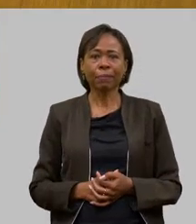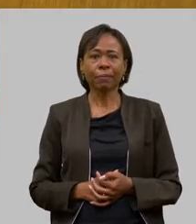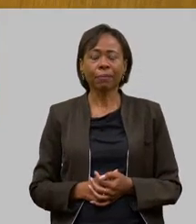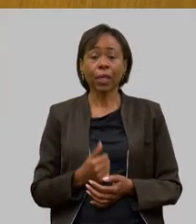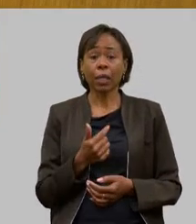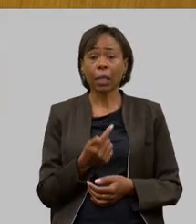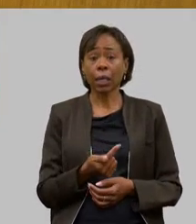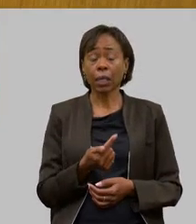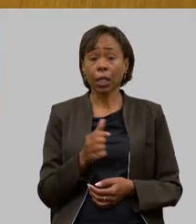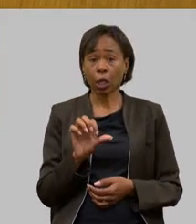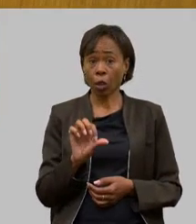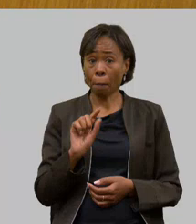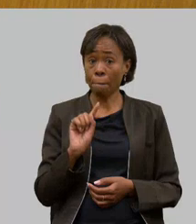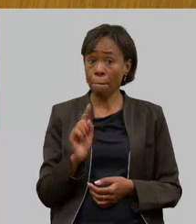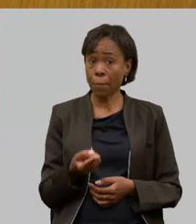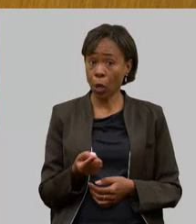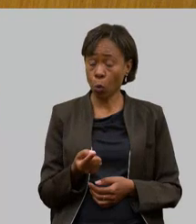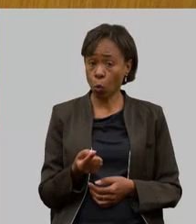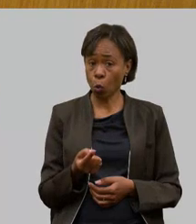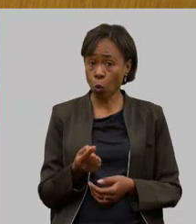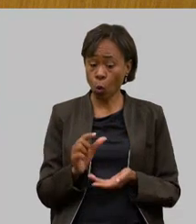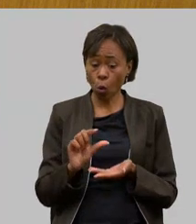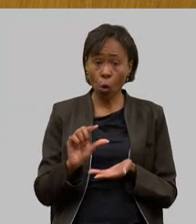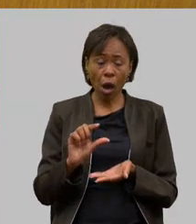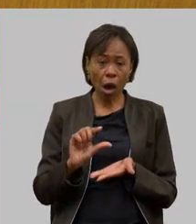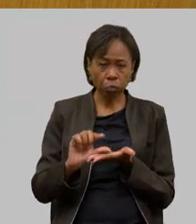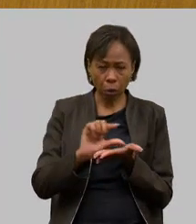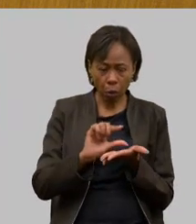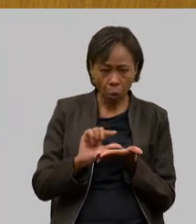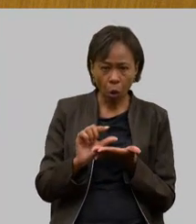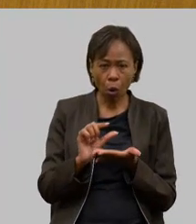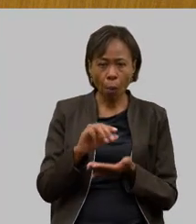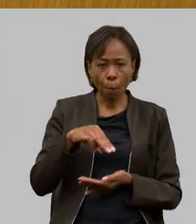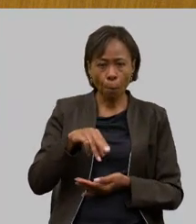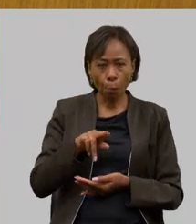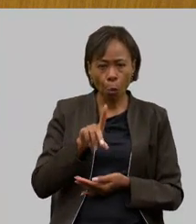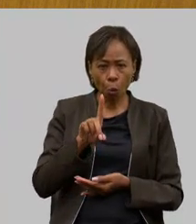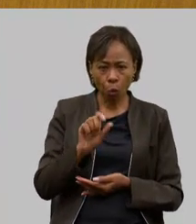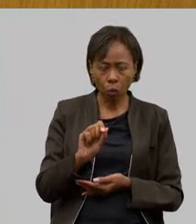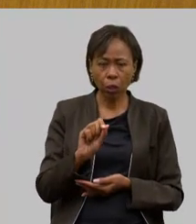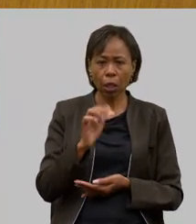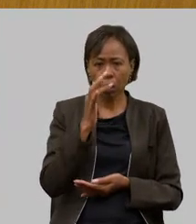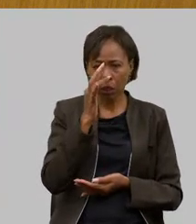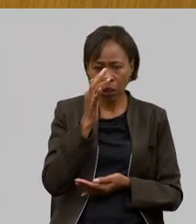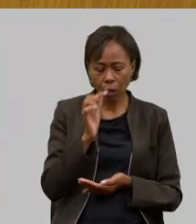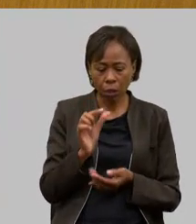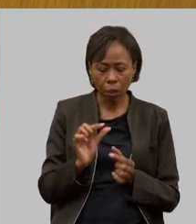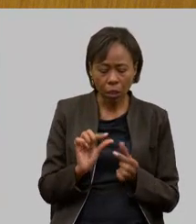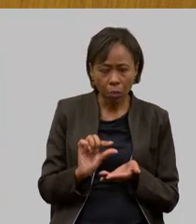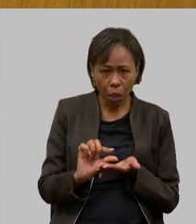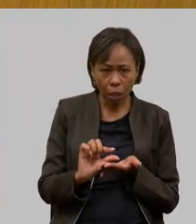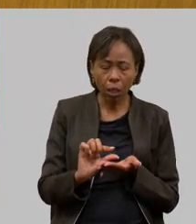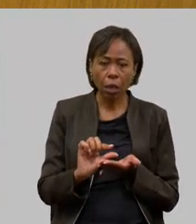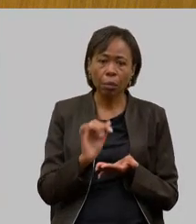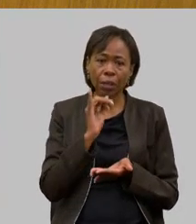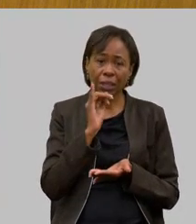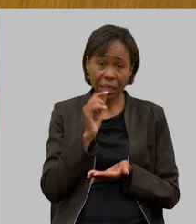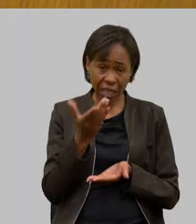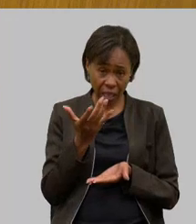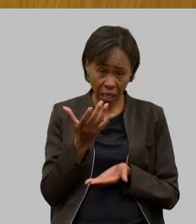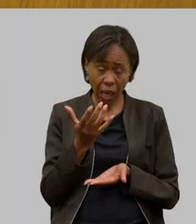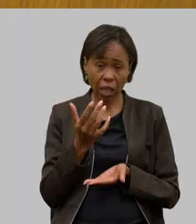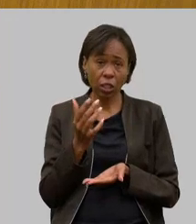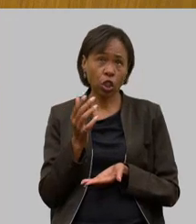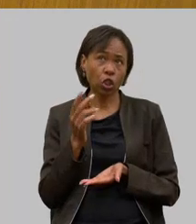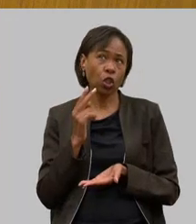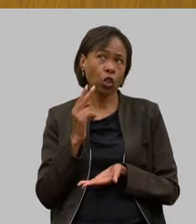79 mil mudas se você ligar na Epamig hoje procurando muda para produção de uva você só tem que entrar na fila para daqui um